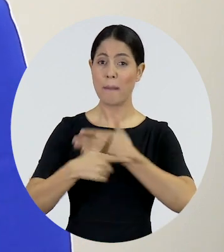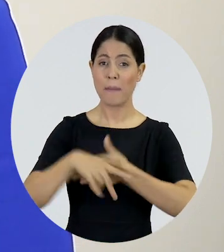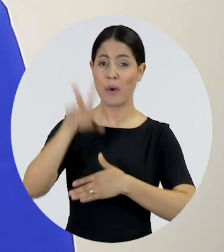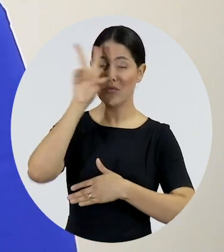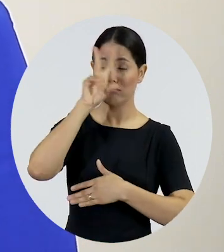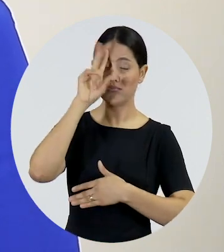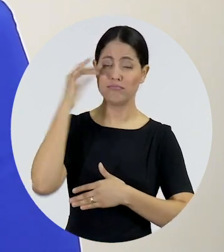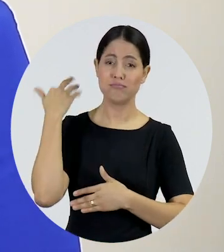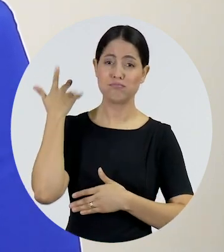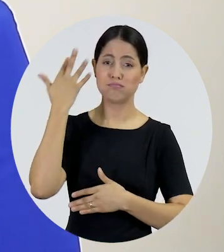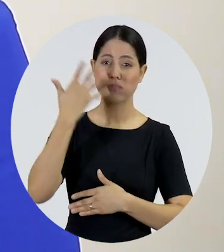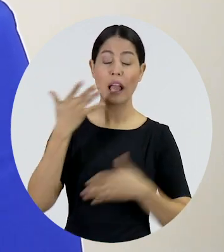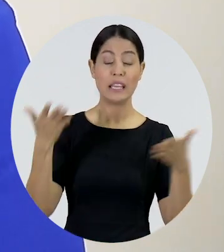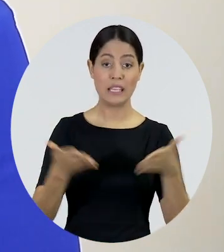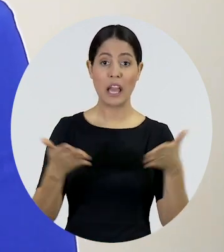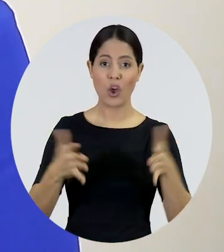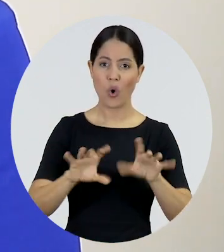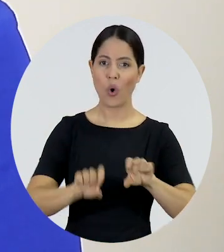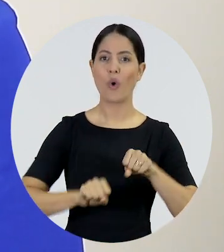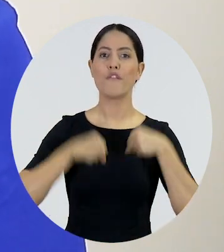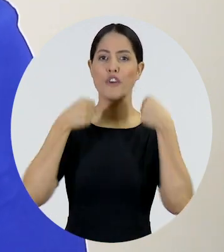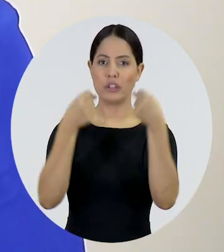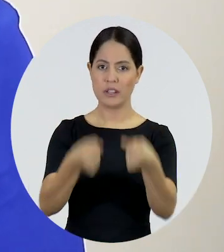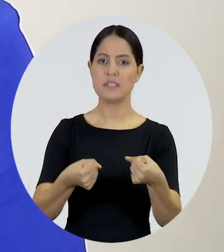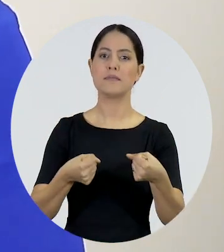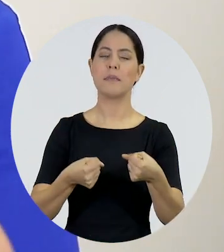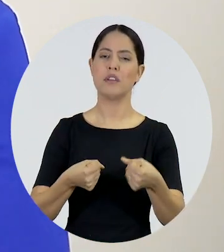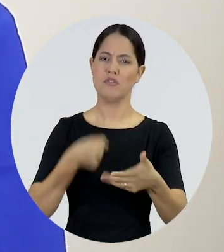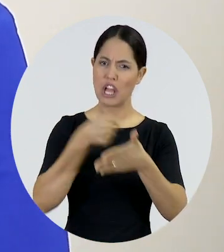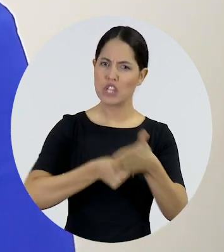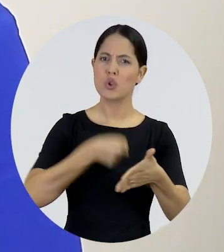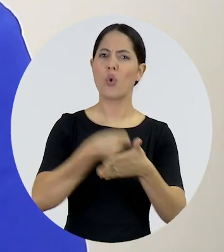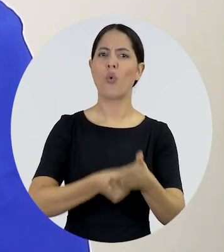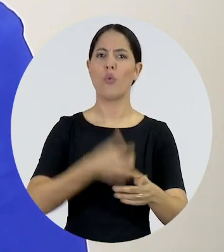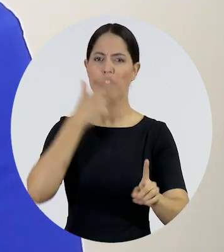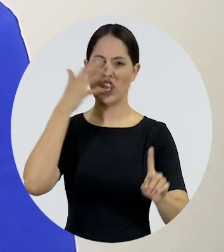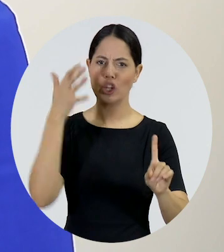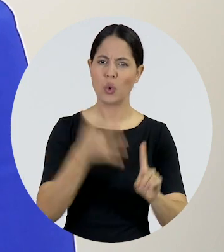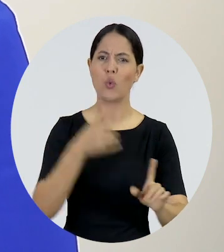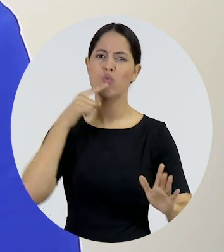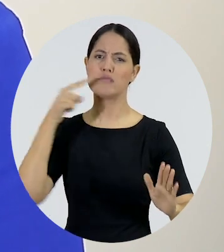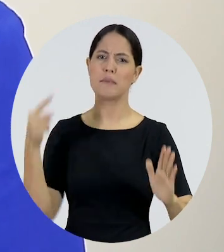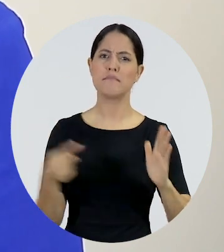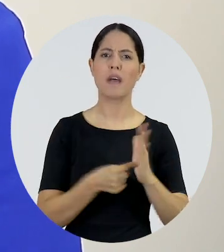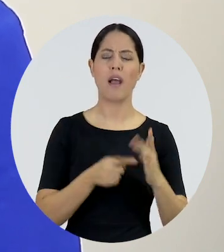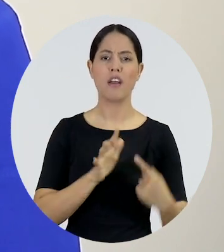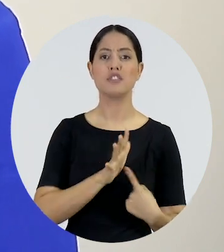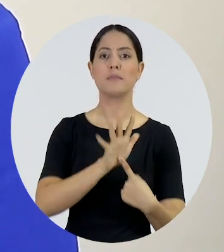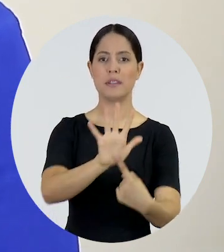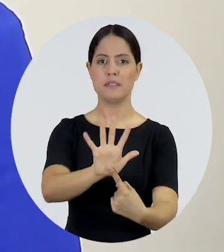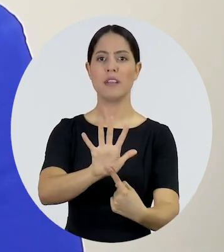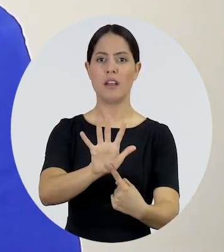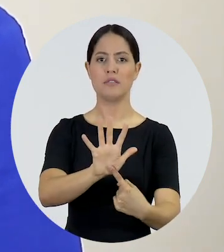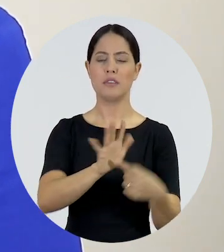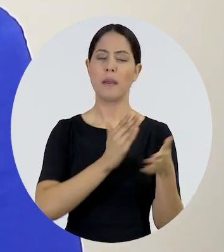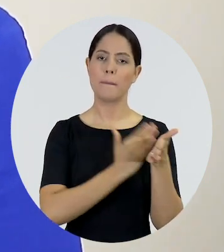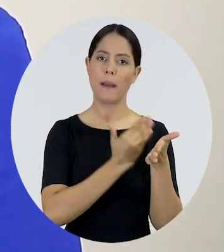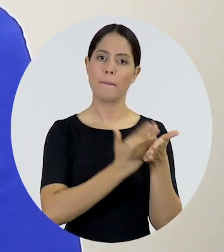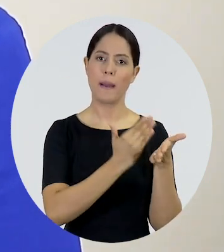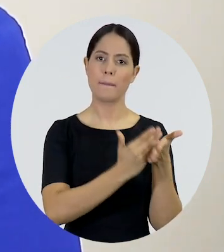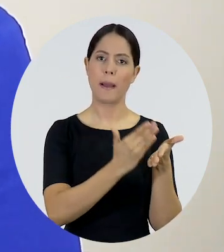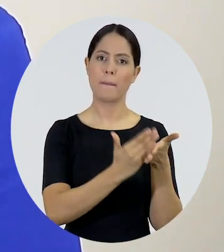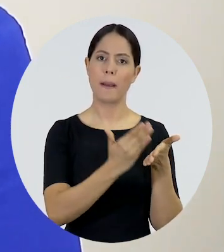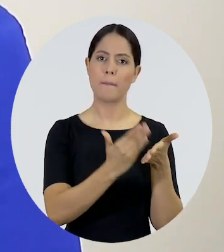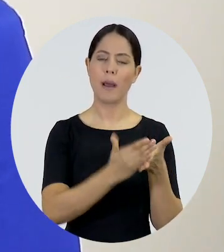histórico de fortalecimento das lutas, de denúncia, de visibilidade, de construção dessas